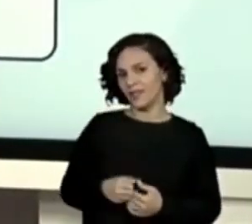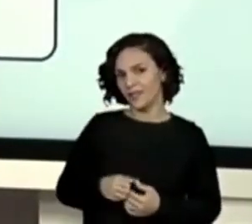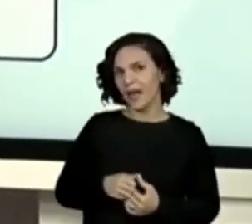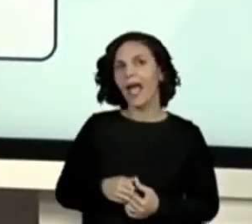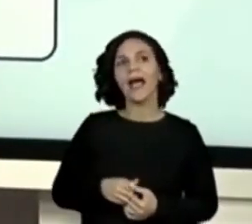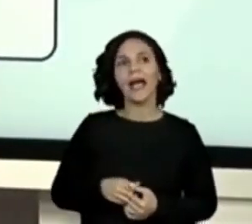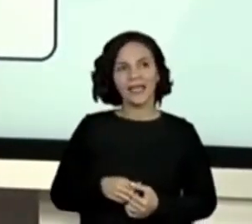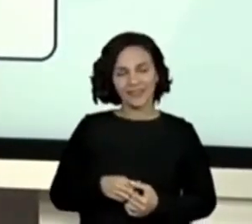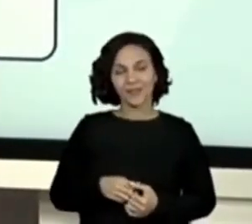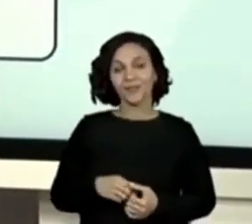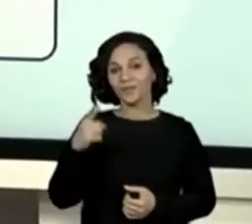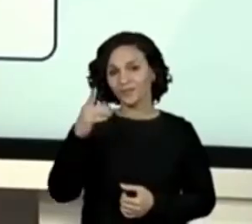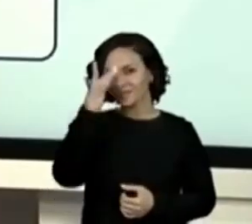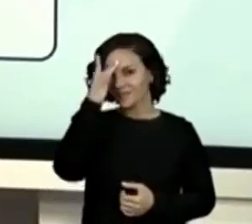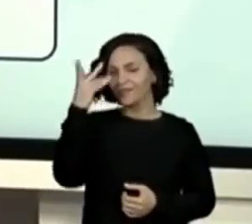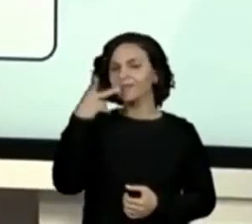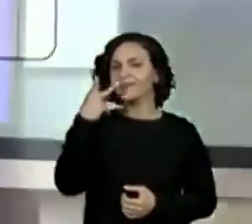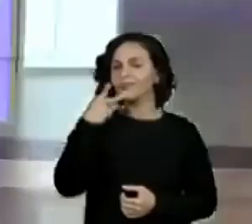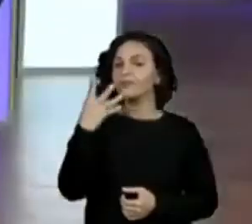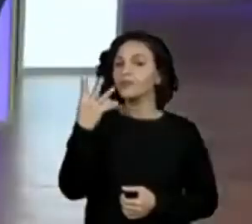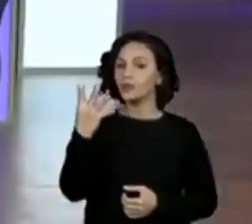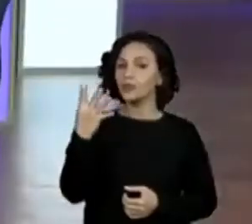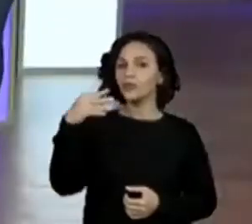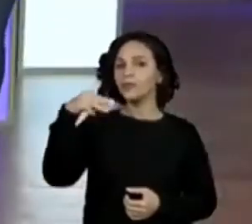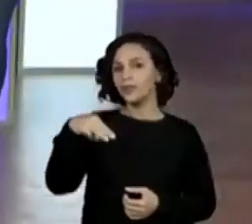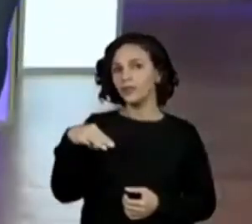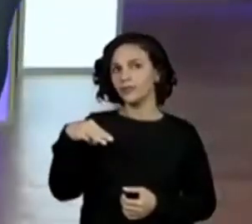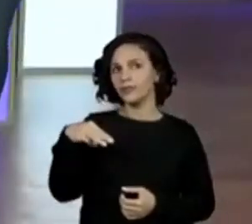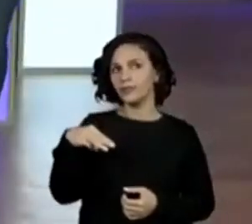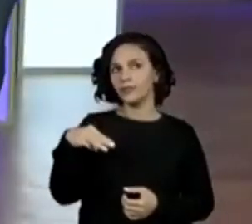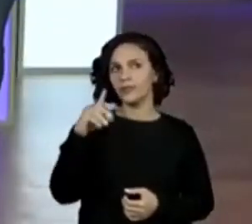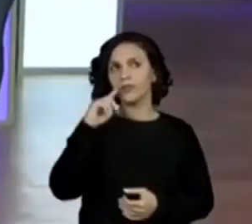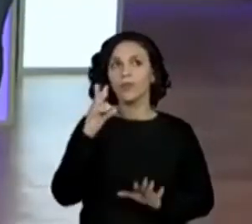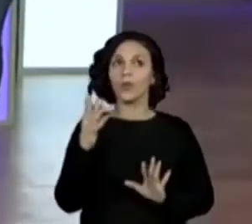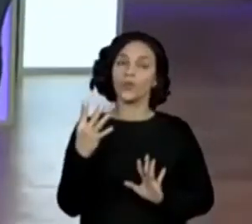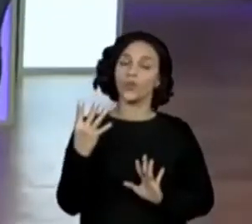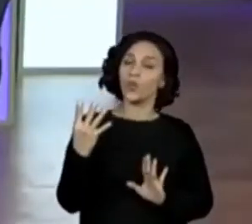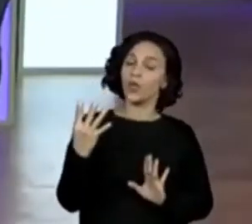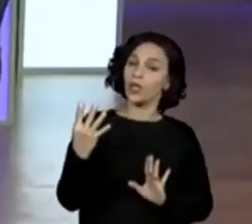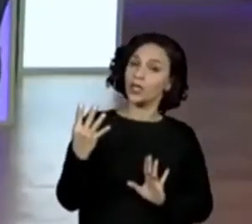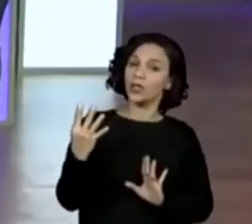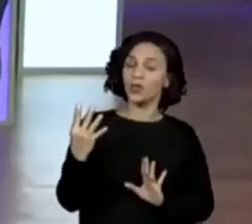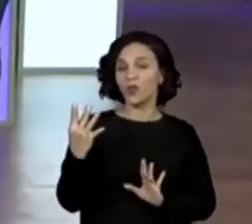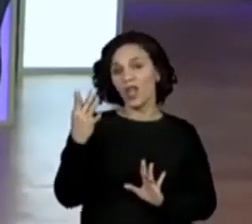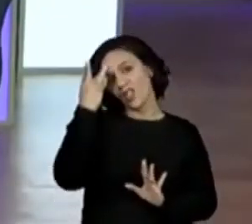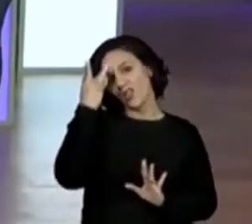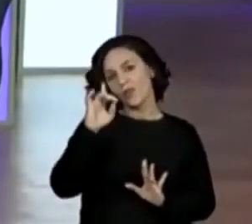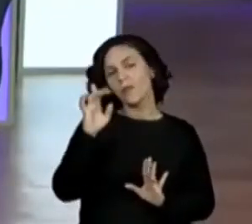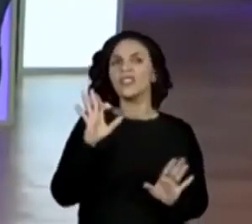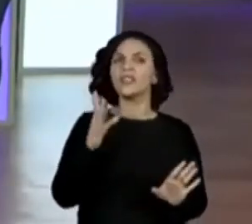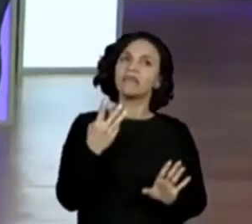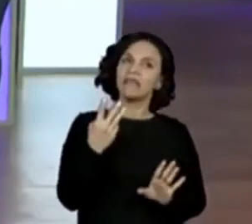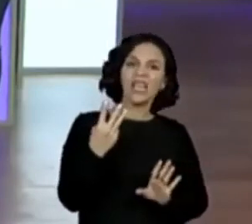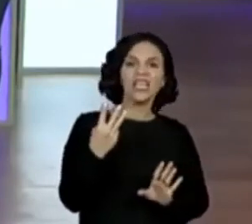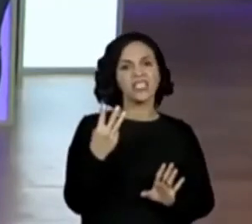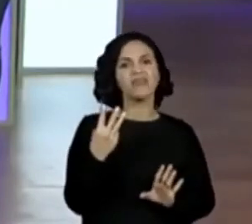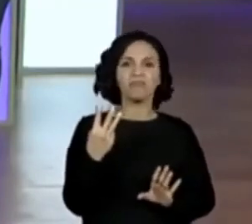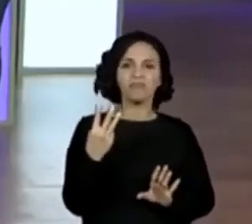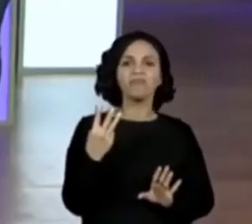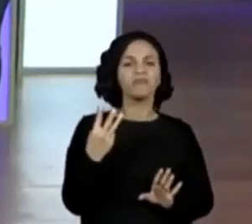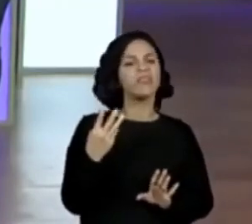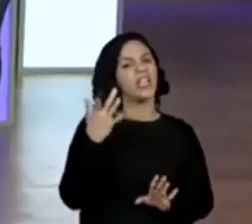Isso. Teve uma pessoa que disse quatro metros. Ó, quatro assim, acho que não, mas três com